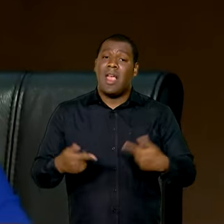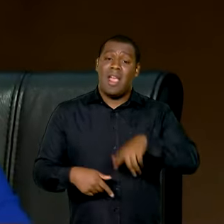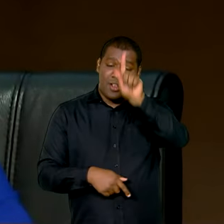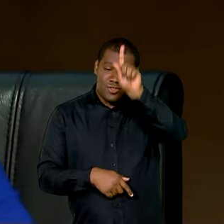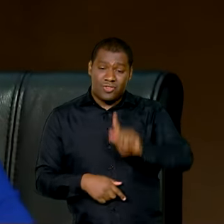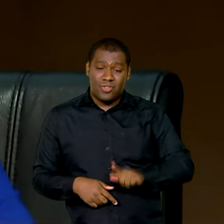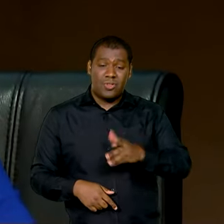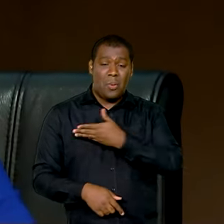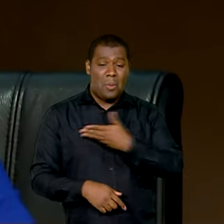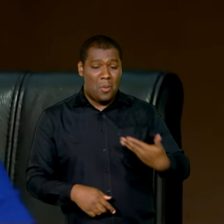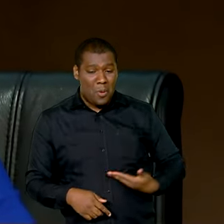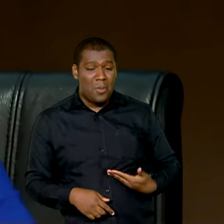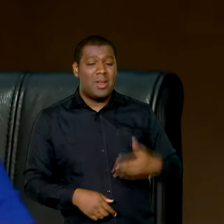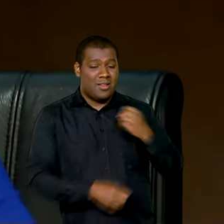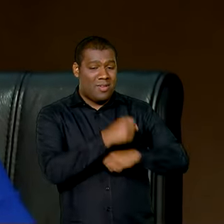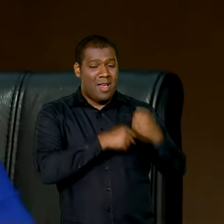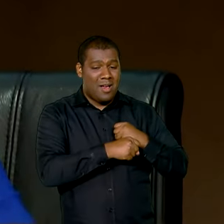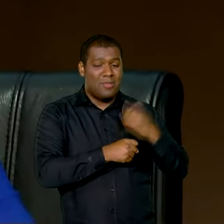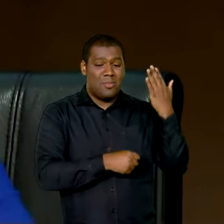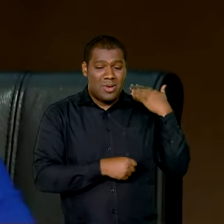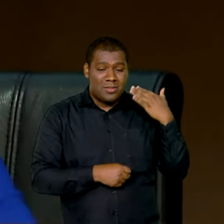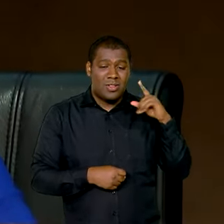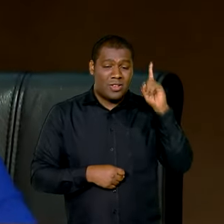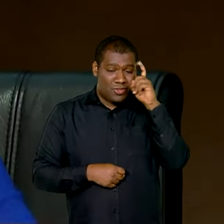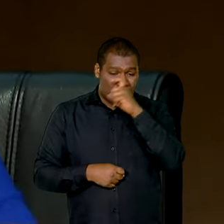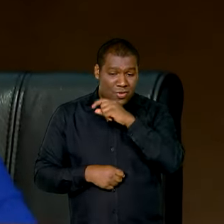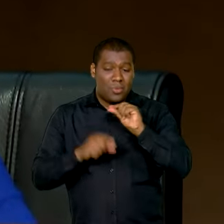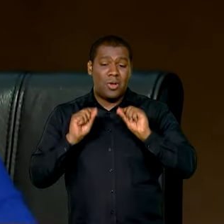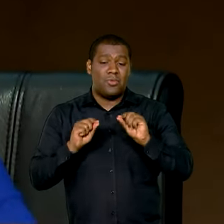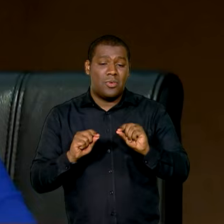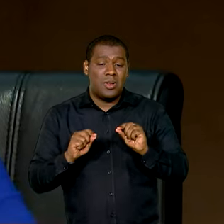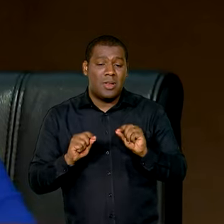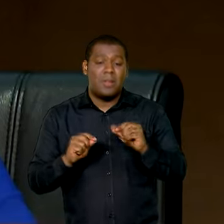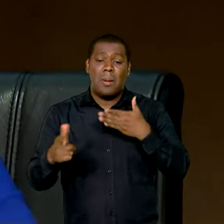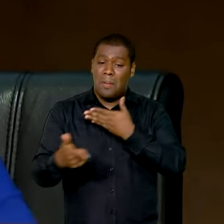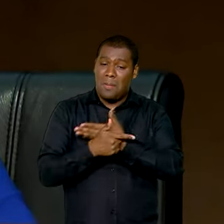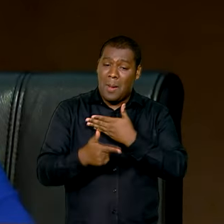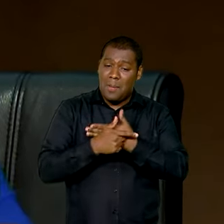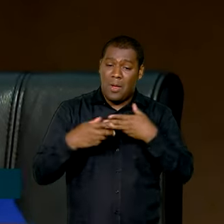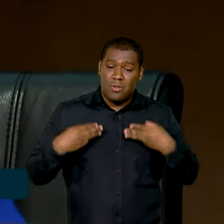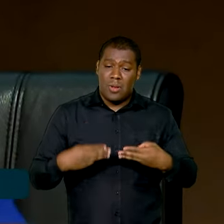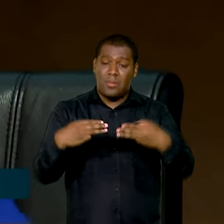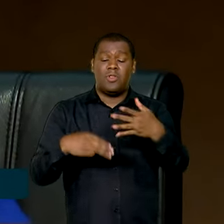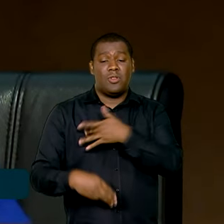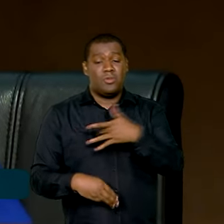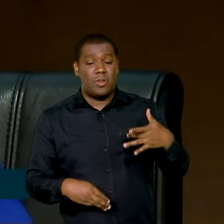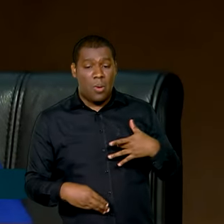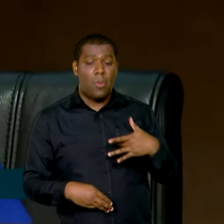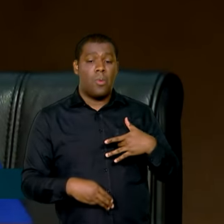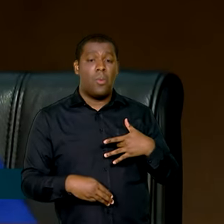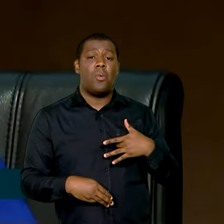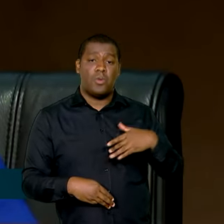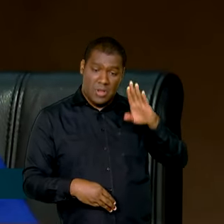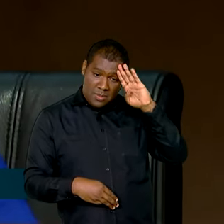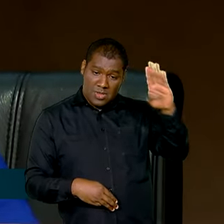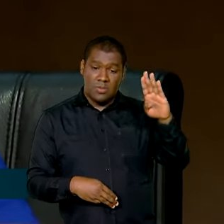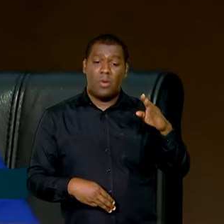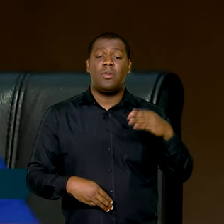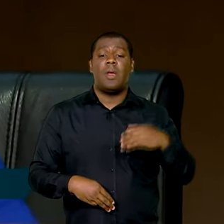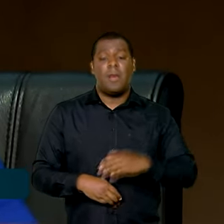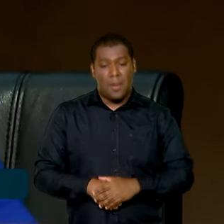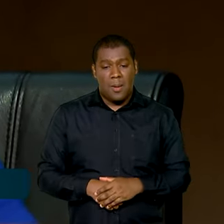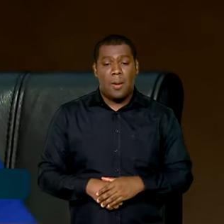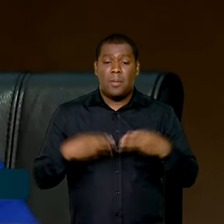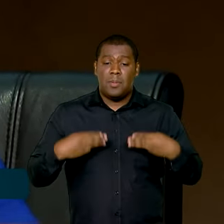desde o ano passado, é retomar o papel que o Ministério da Saúde deve ter e que o Brasil precisa que o Ministério